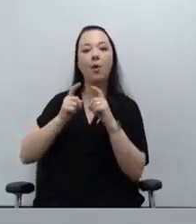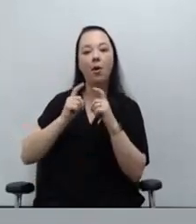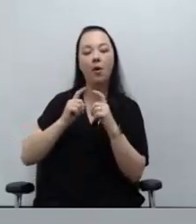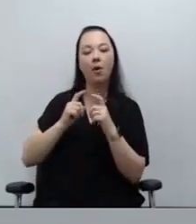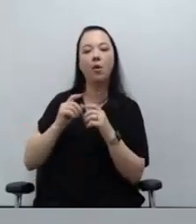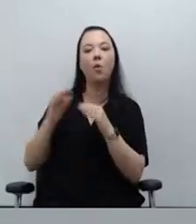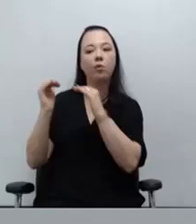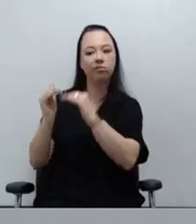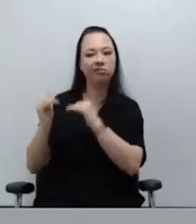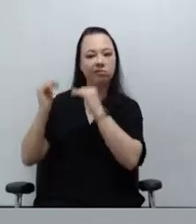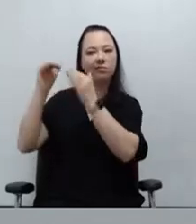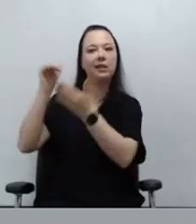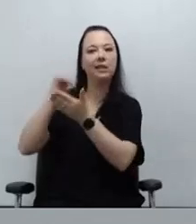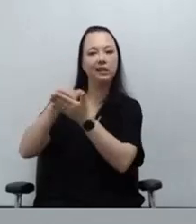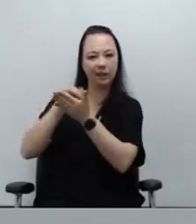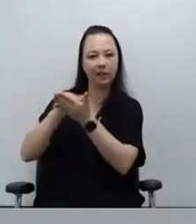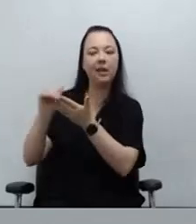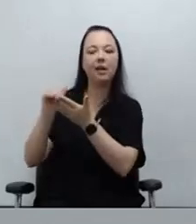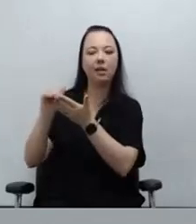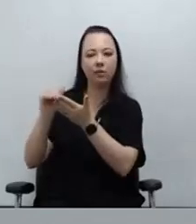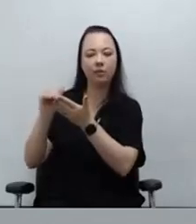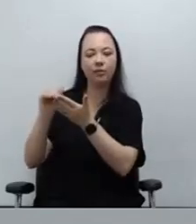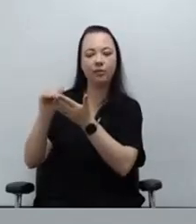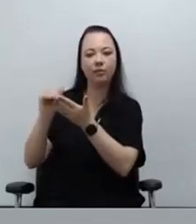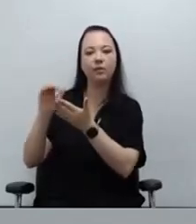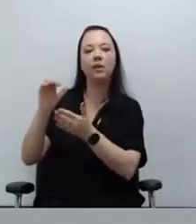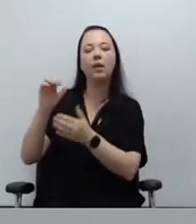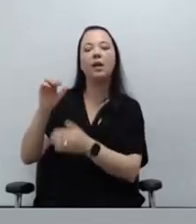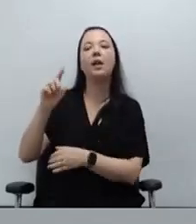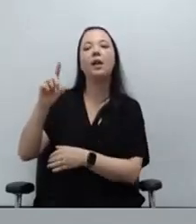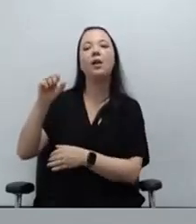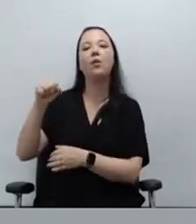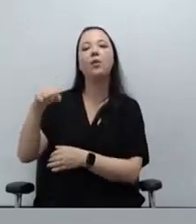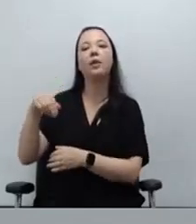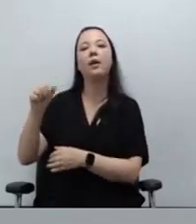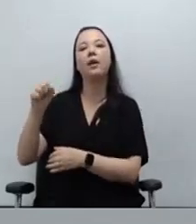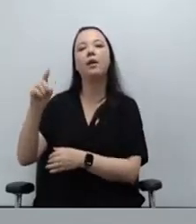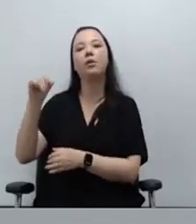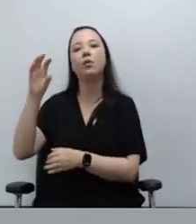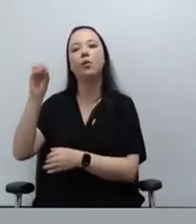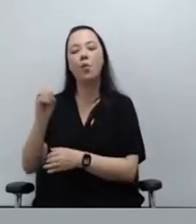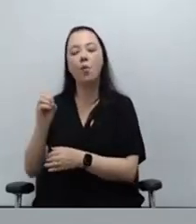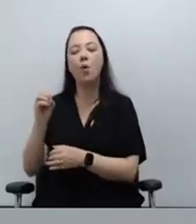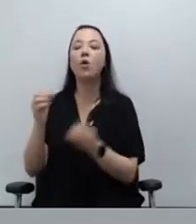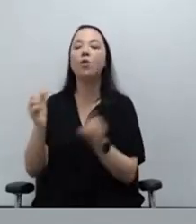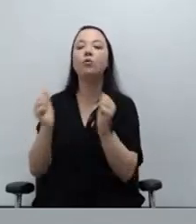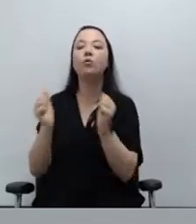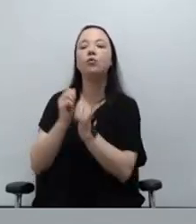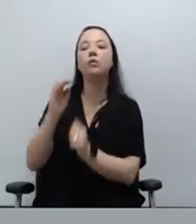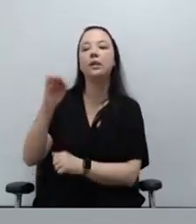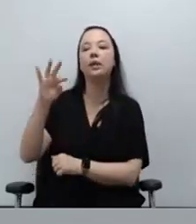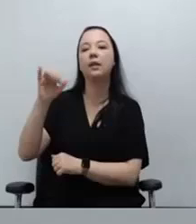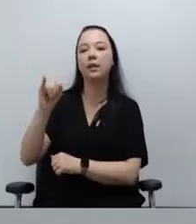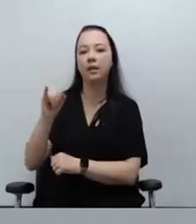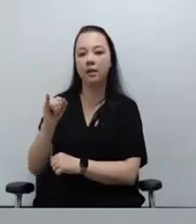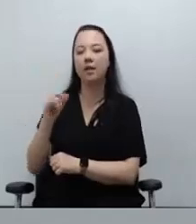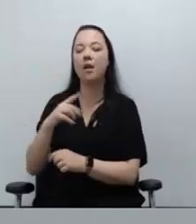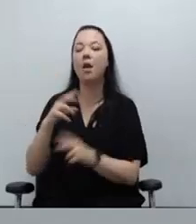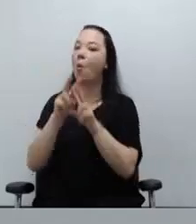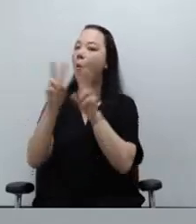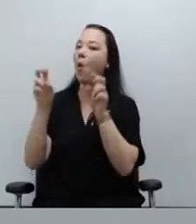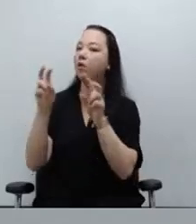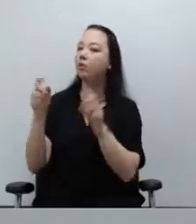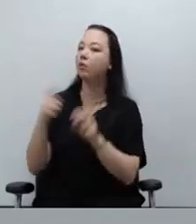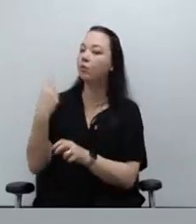do governo digital, o doutor Leonardo Sultani, o assunto que nós tratamos junto com a CTI foi, tanto